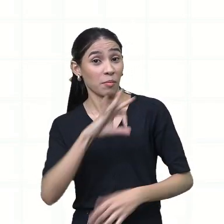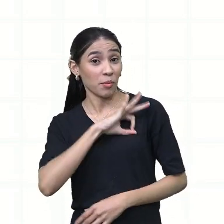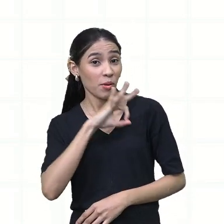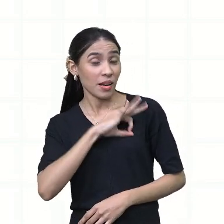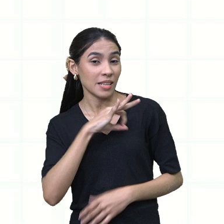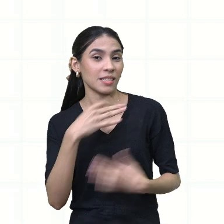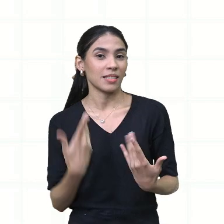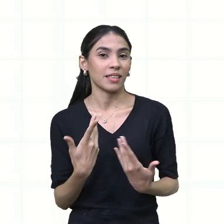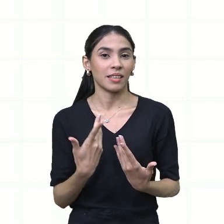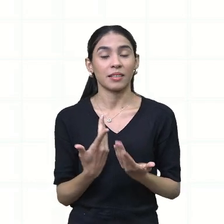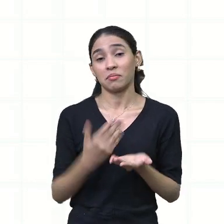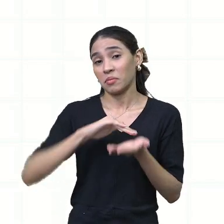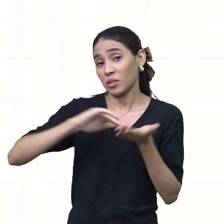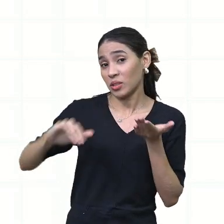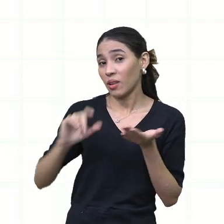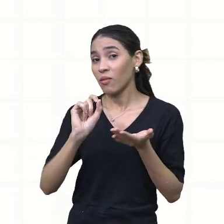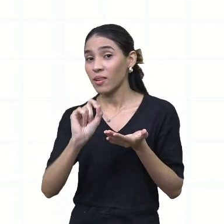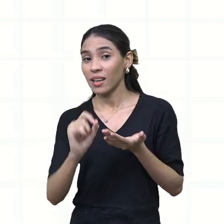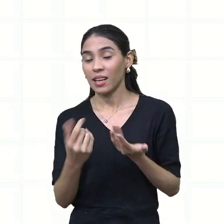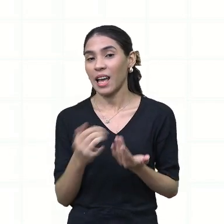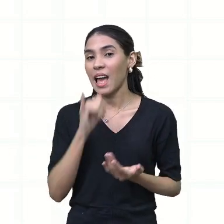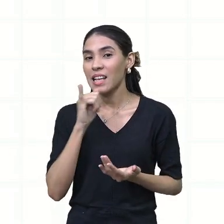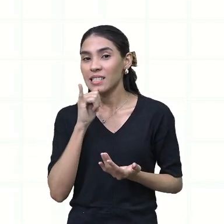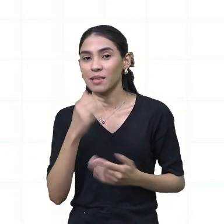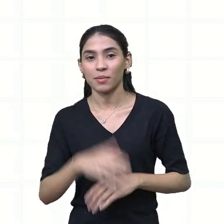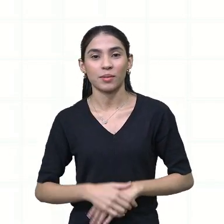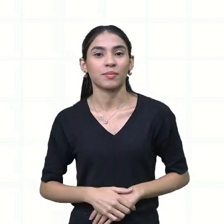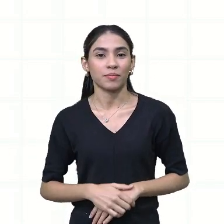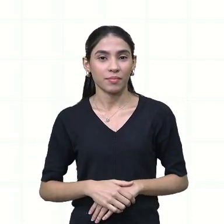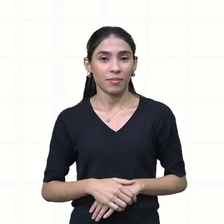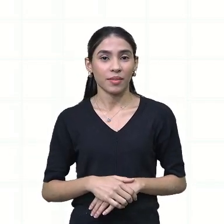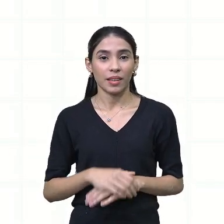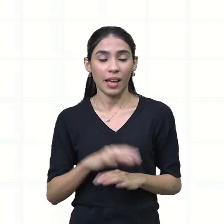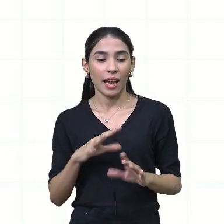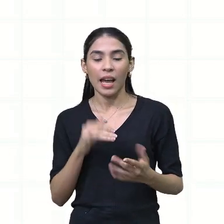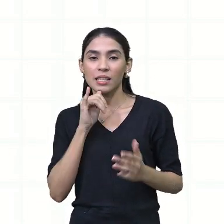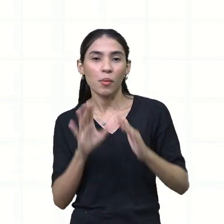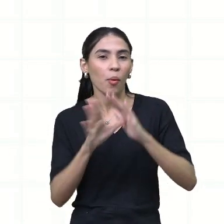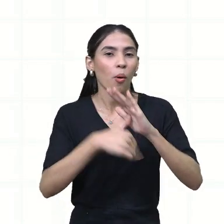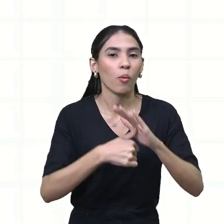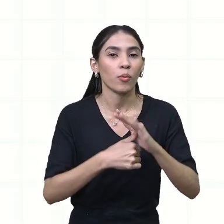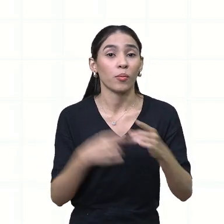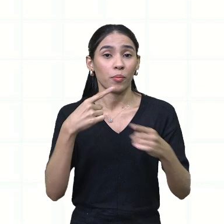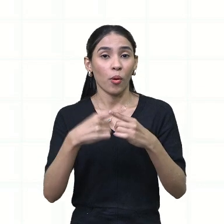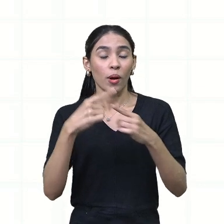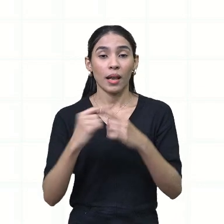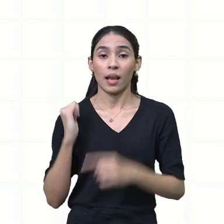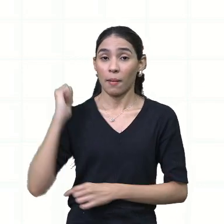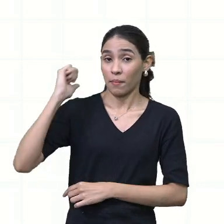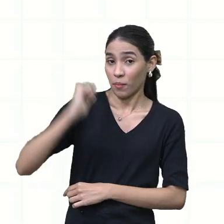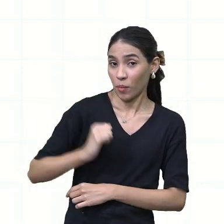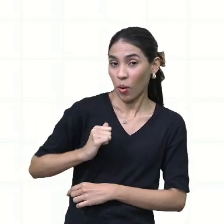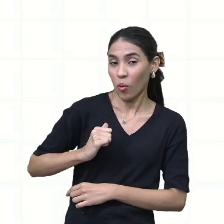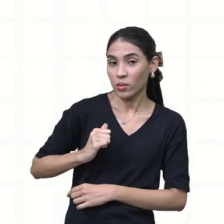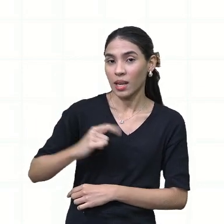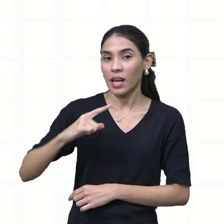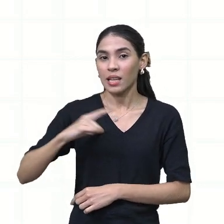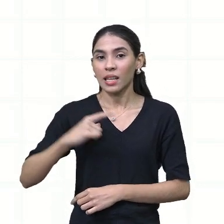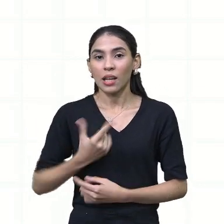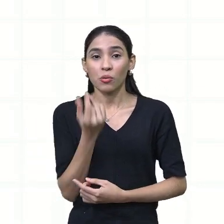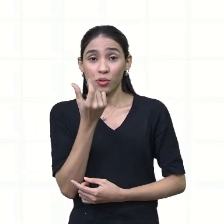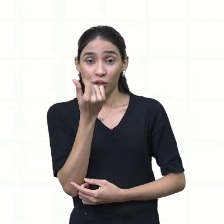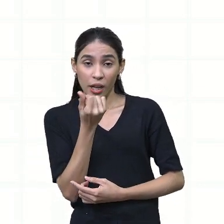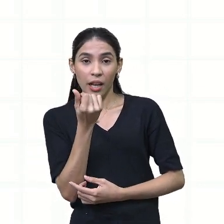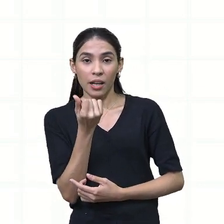descarta a hipótese de assalto, pois sua bolsa, com a carteira de